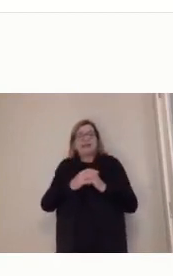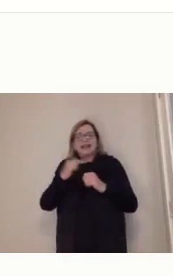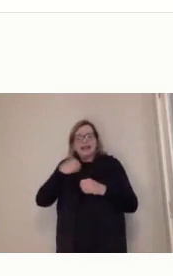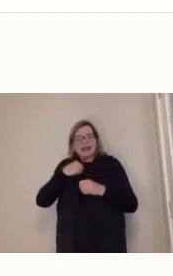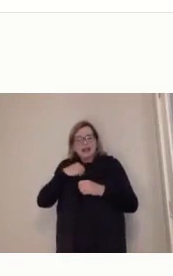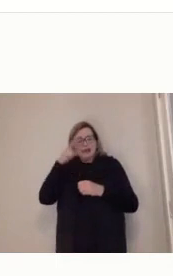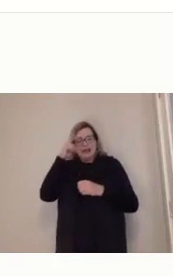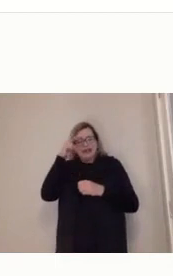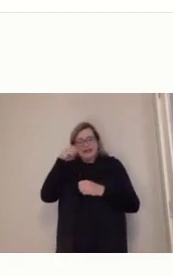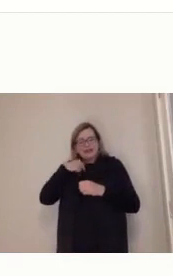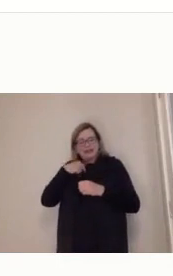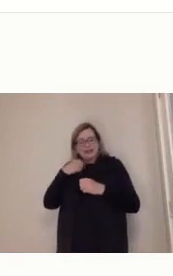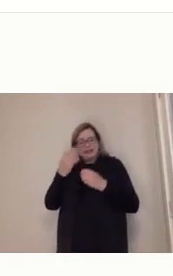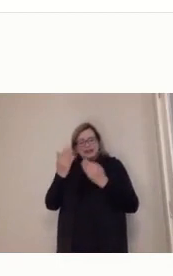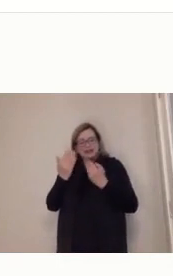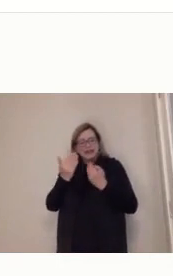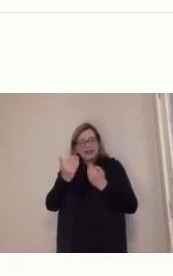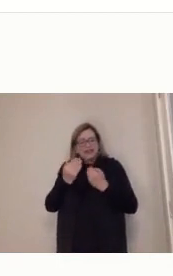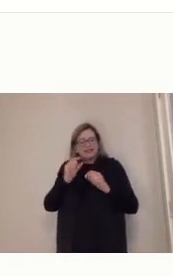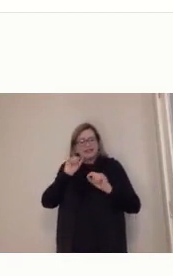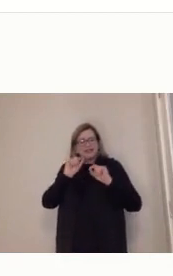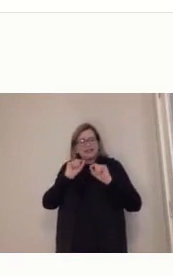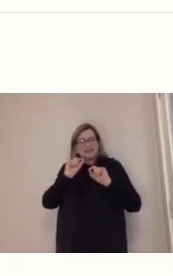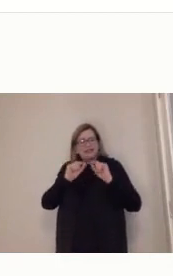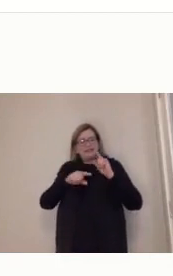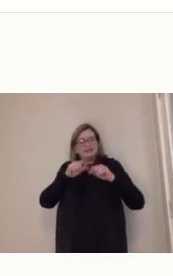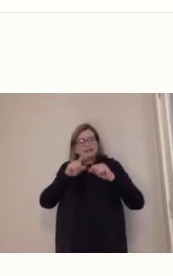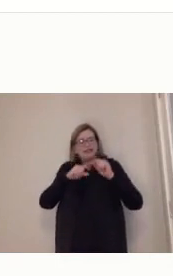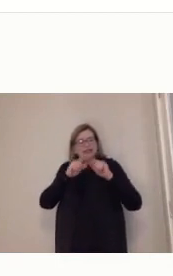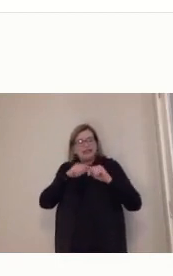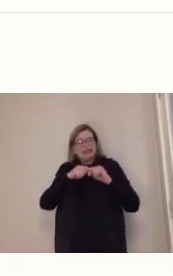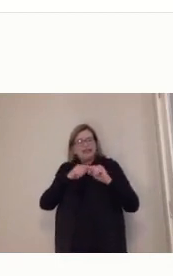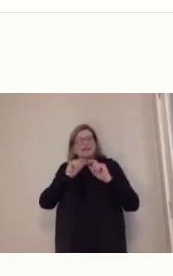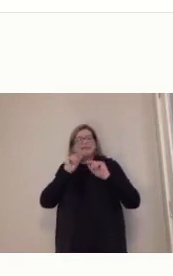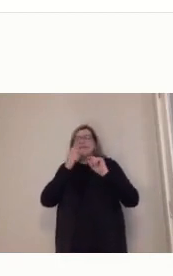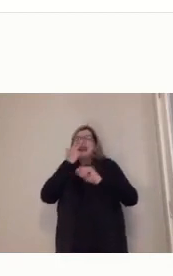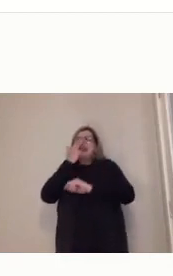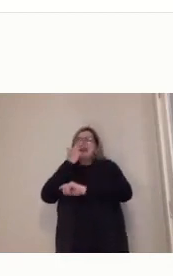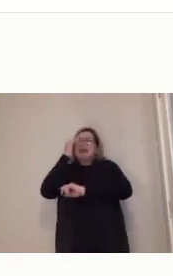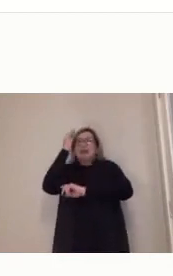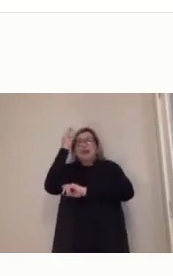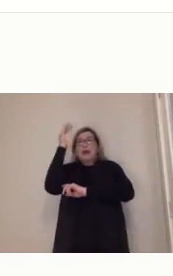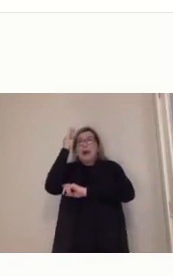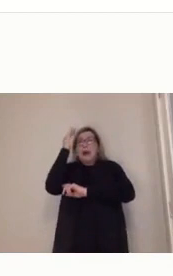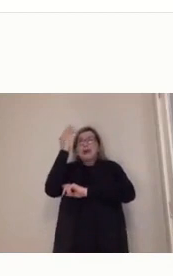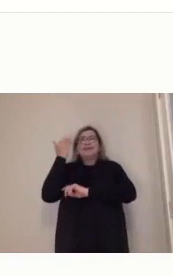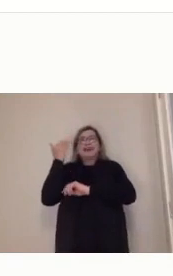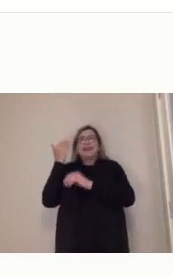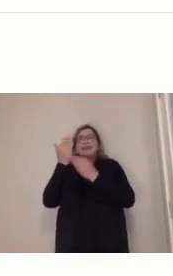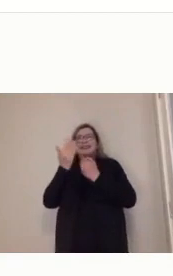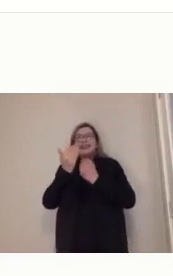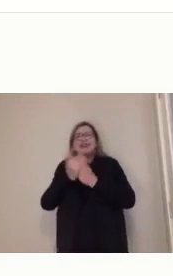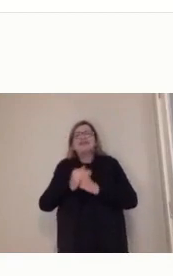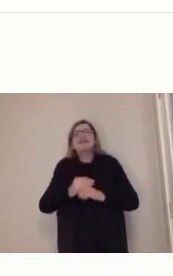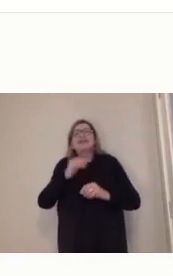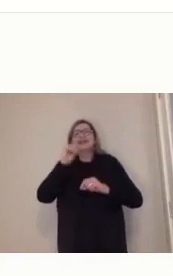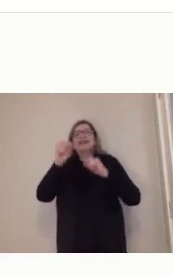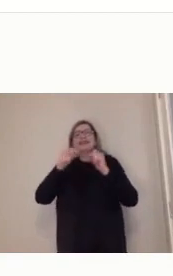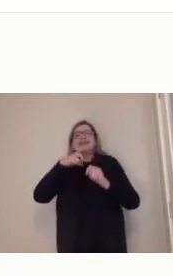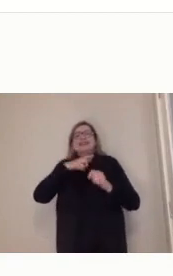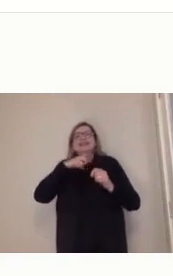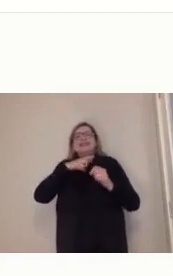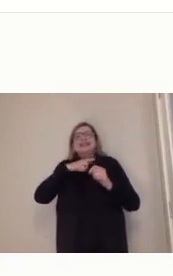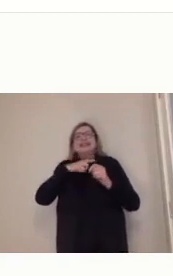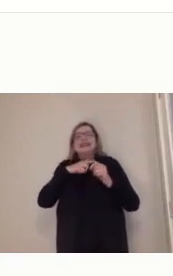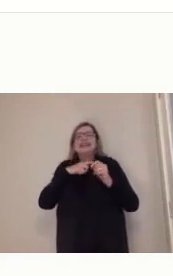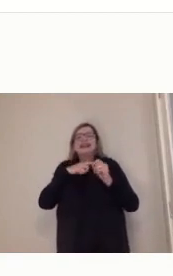sonho de qualquer família. Qualquer família de classe média tinha uma Barça em casa, né? Uma Barça,